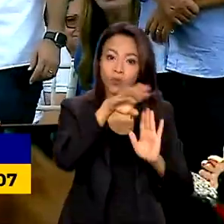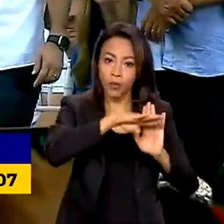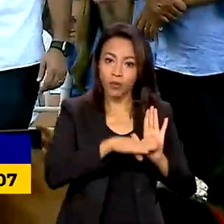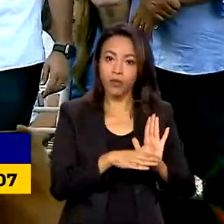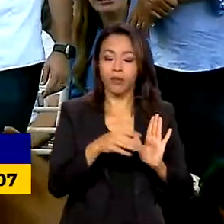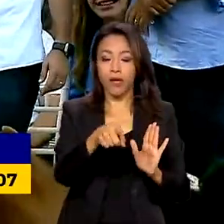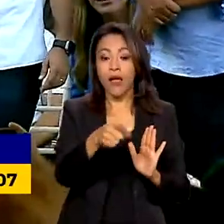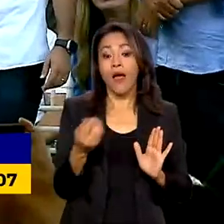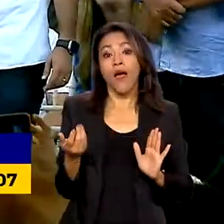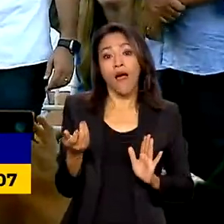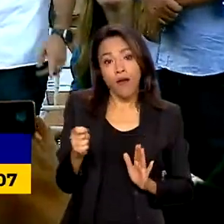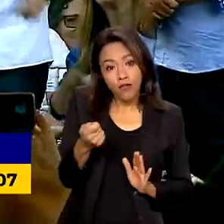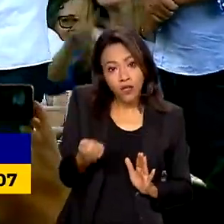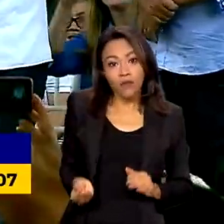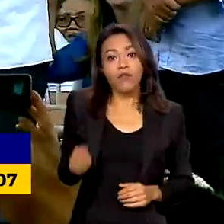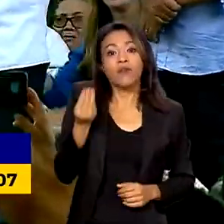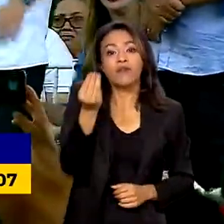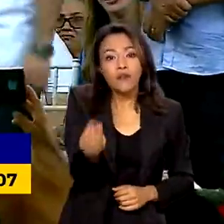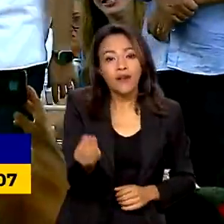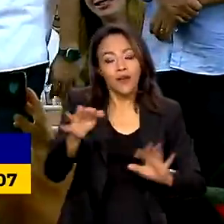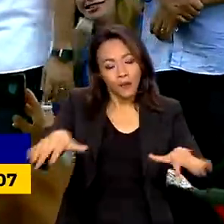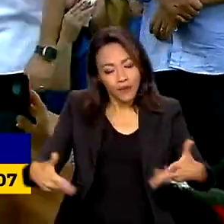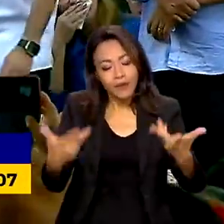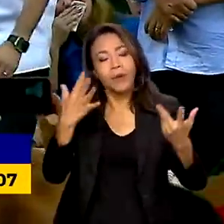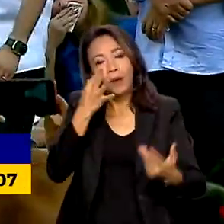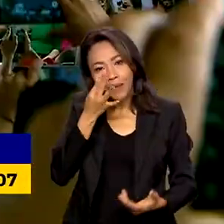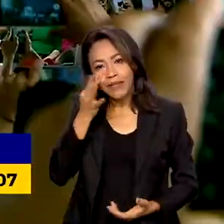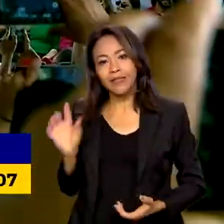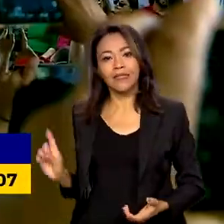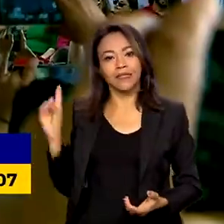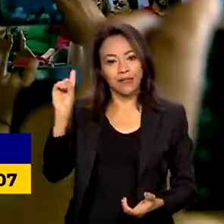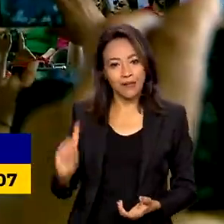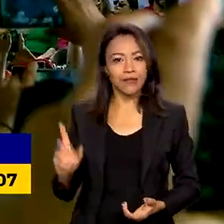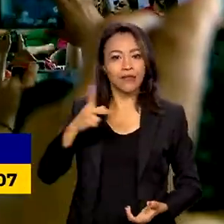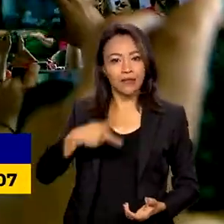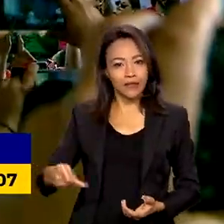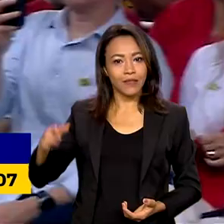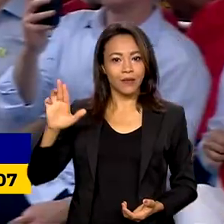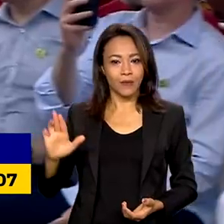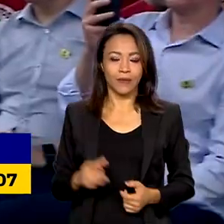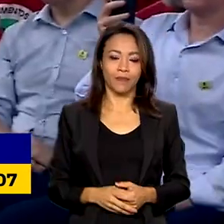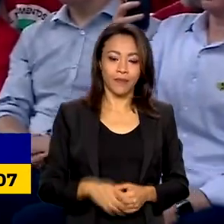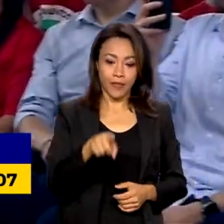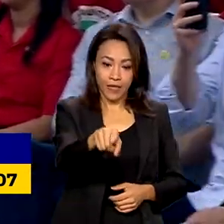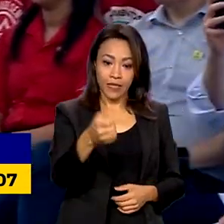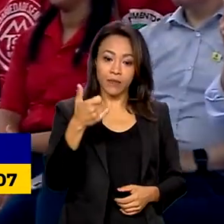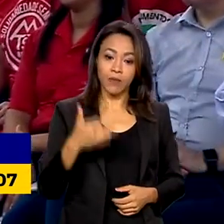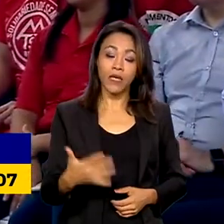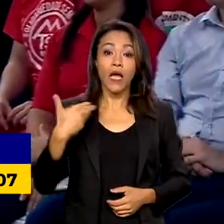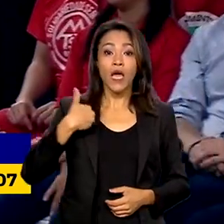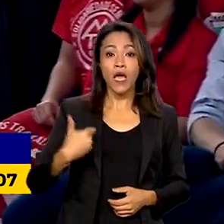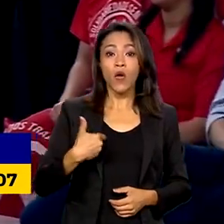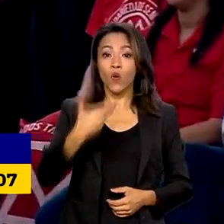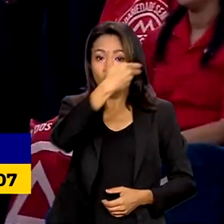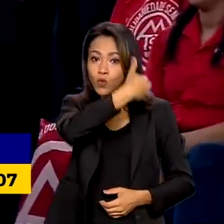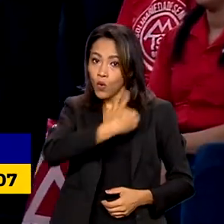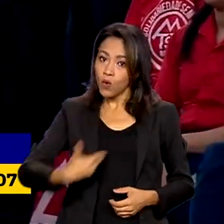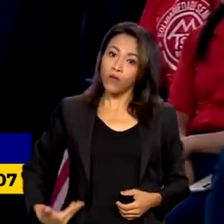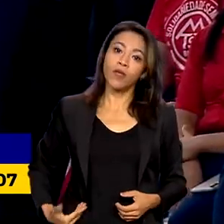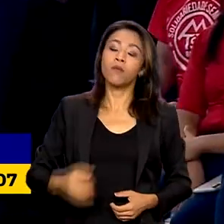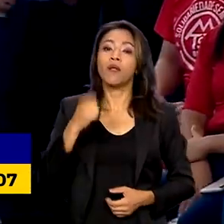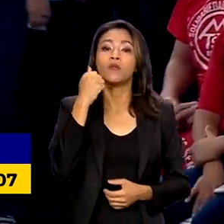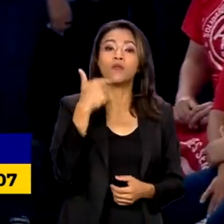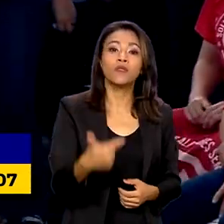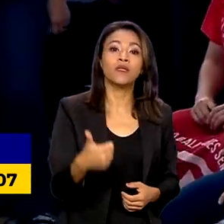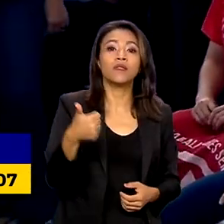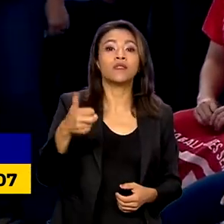própria foram entregues em uma cerimônia com o presidente Lula. Eu governo para 215 milhões de